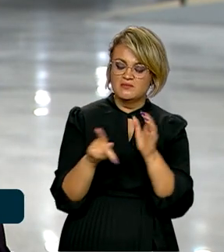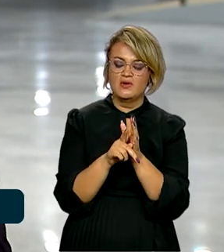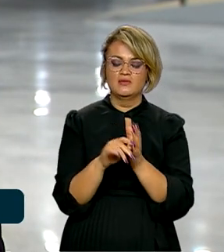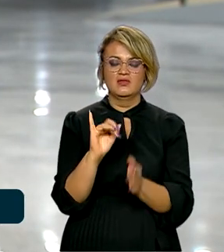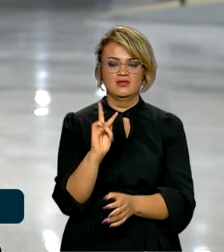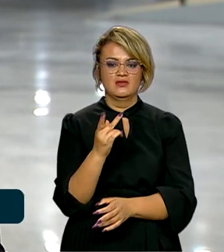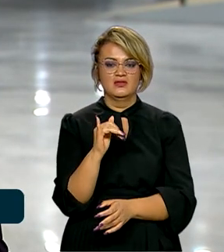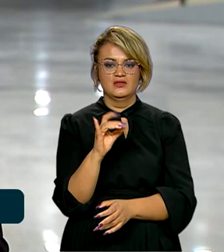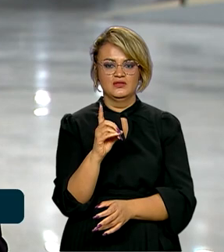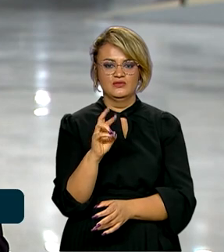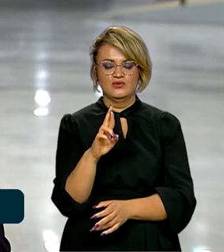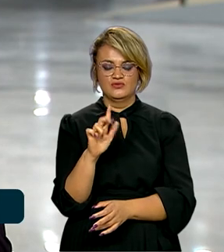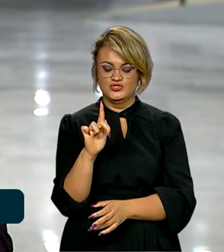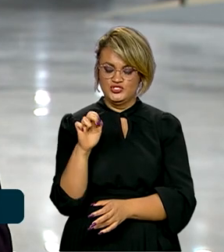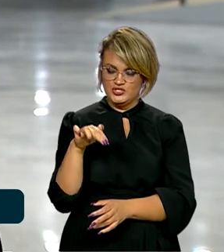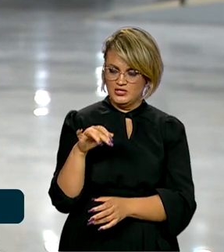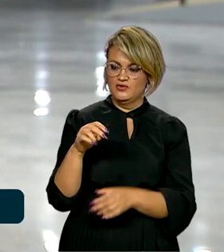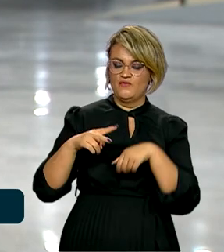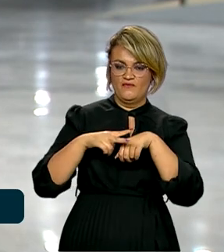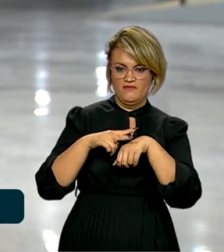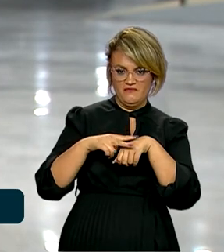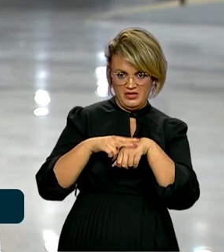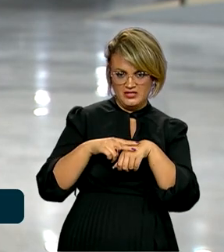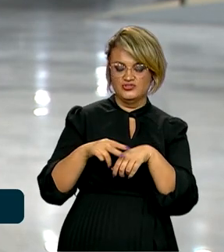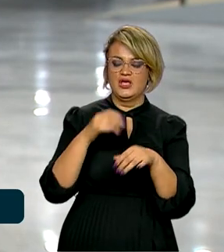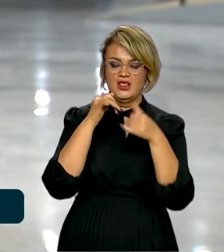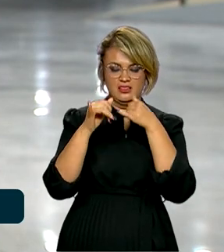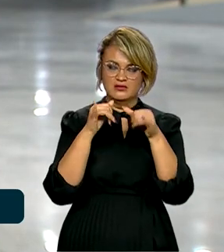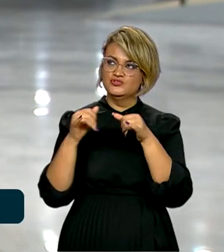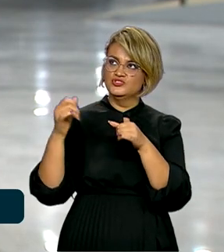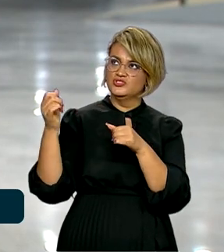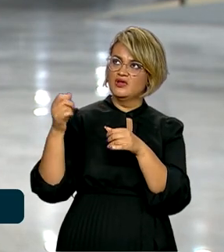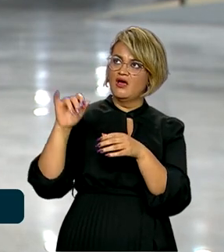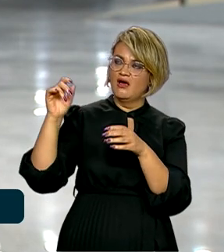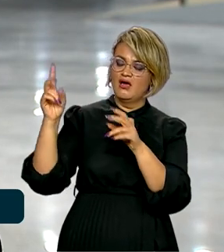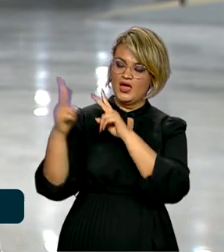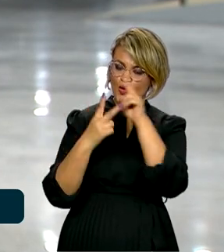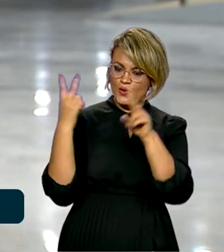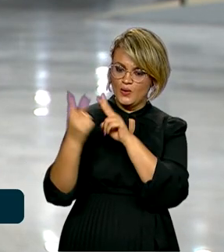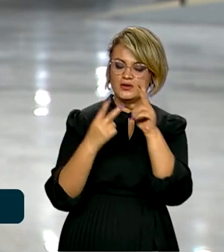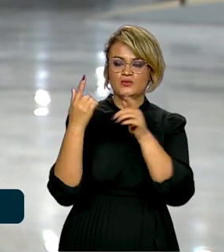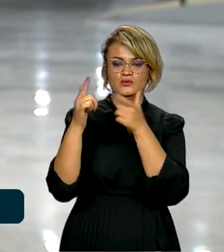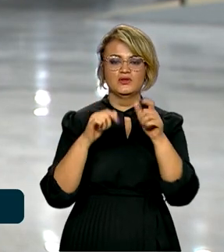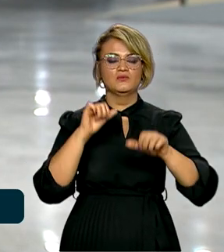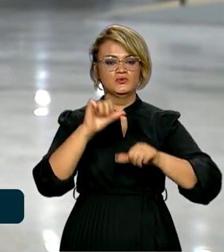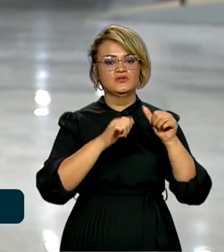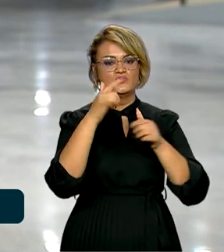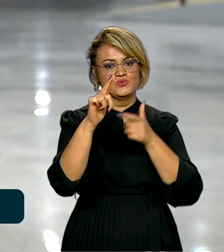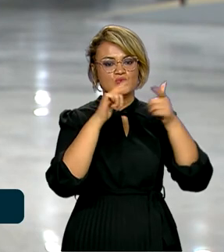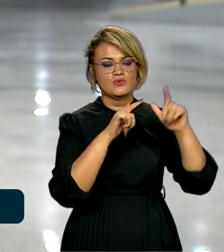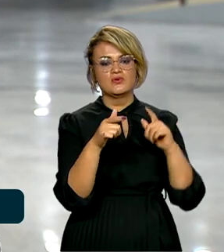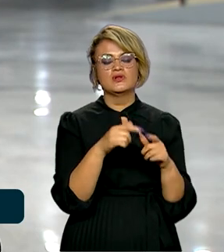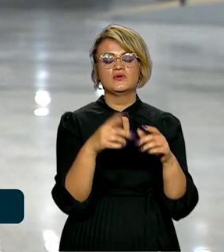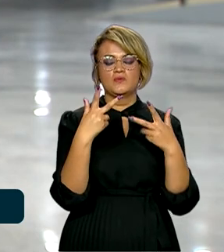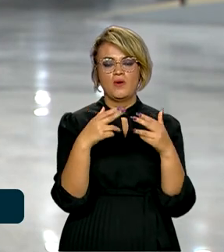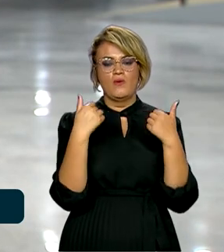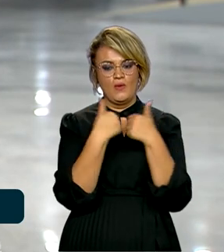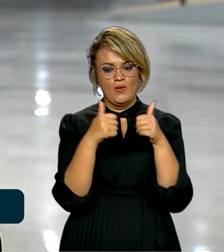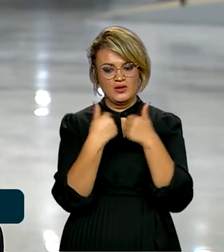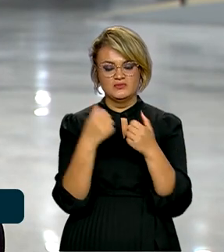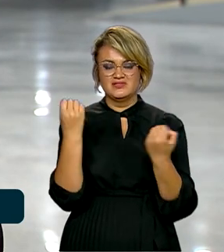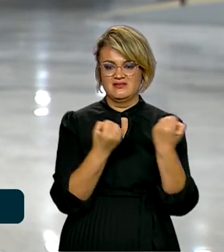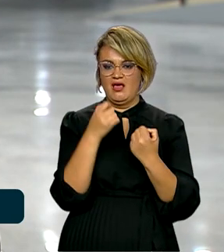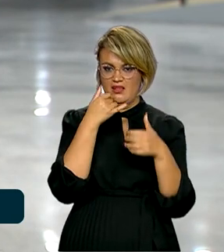verde, parques de energia solar e eólica, além da transição dos modais, como ônibus e carros